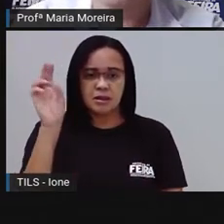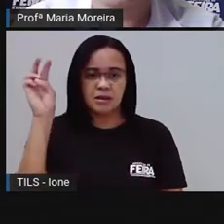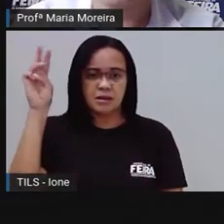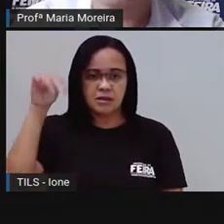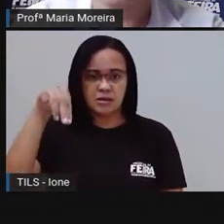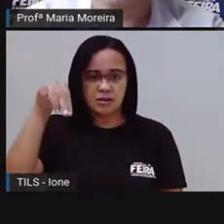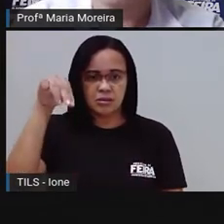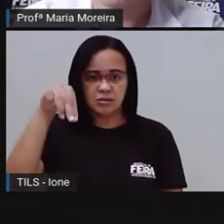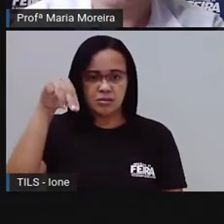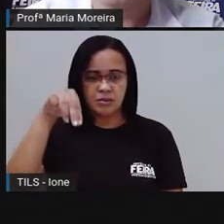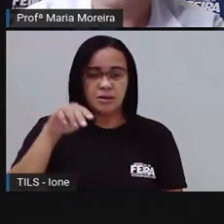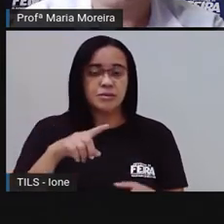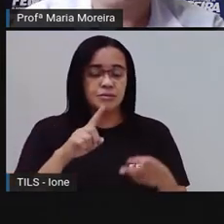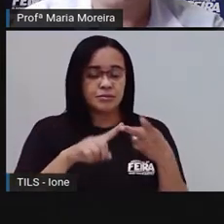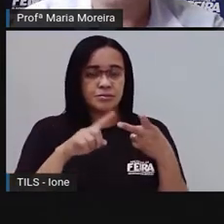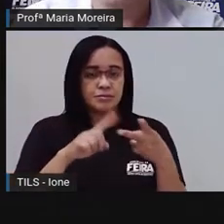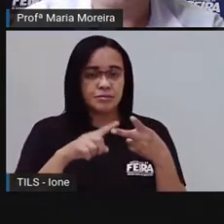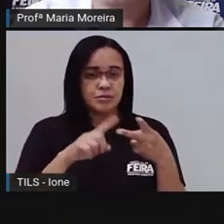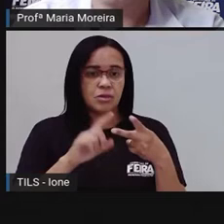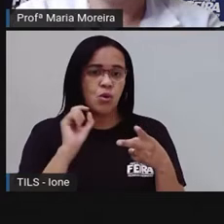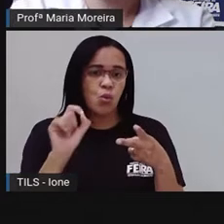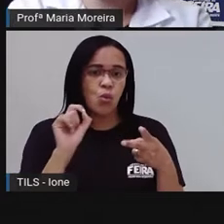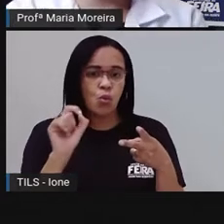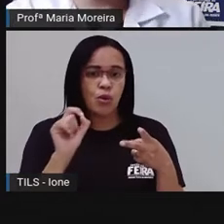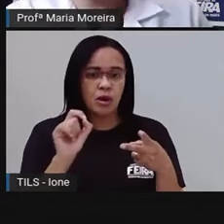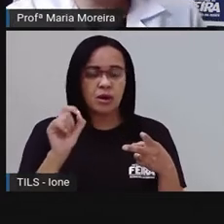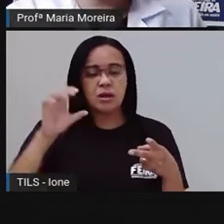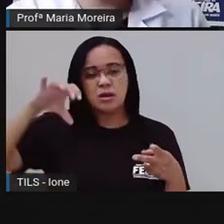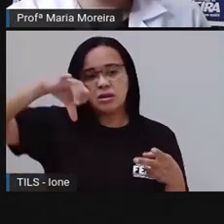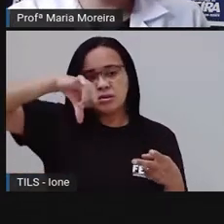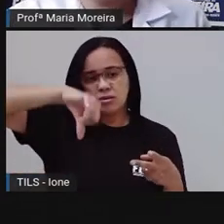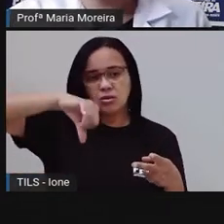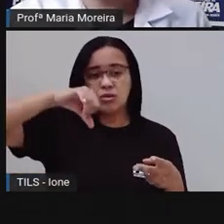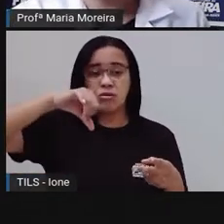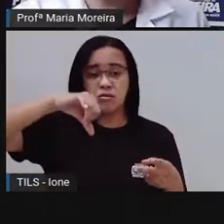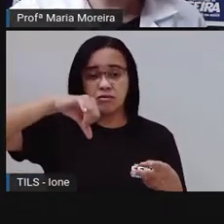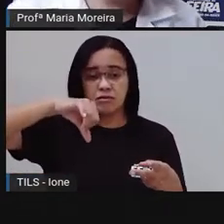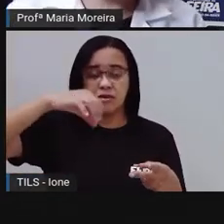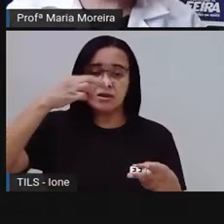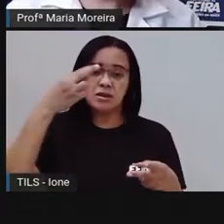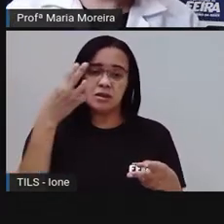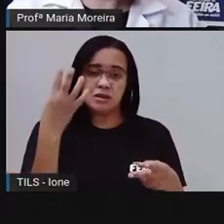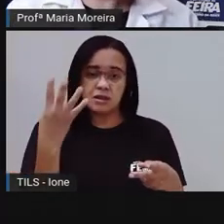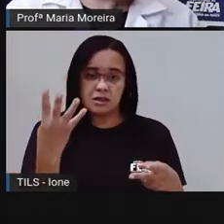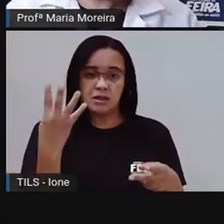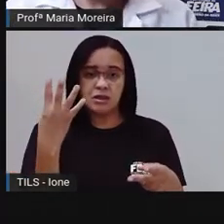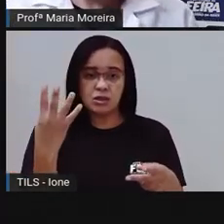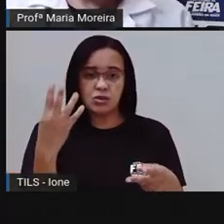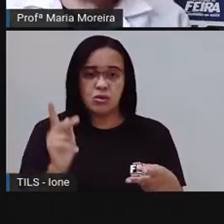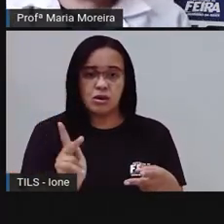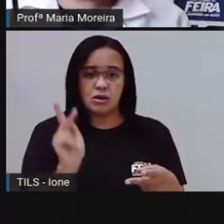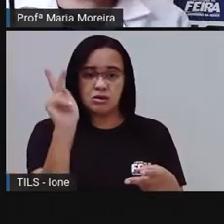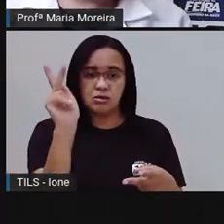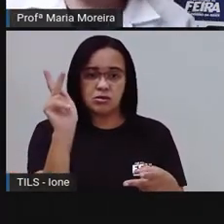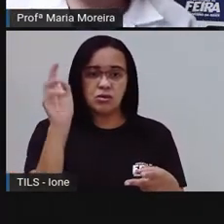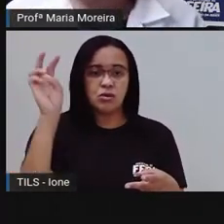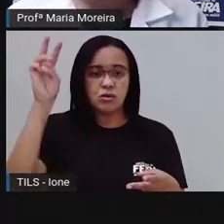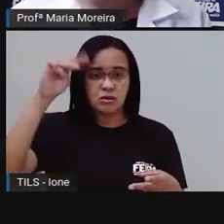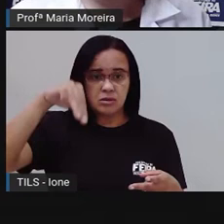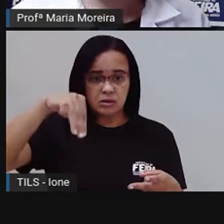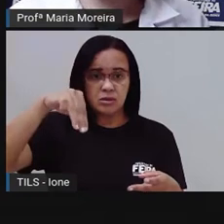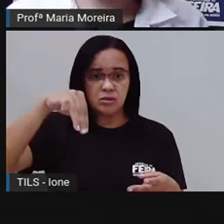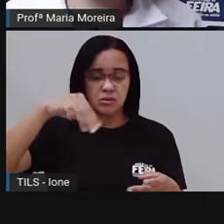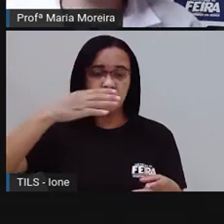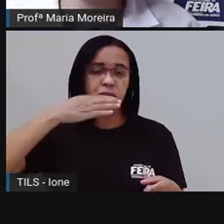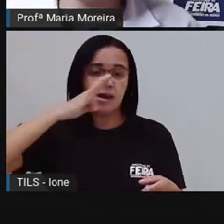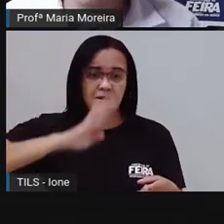informação, ó, é o que? 94 quilômetros pela tarde. E aí ele quer saber o seguinte, quantos quilômetros